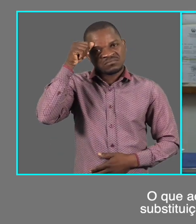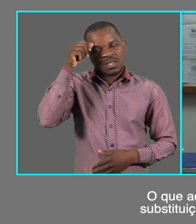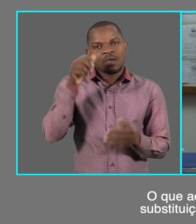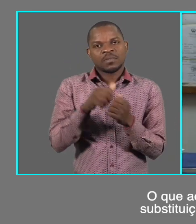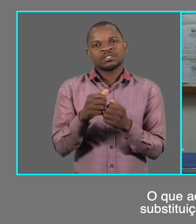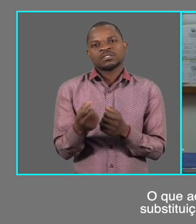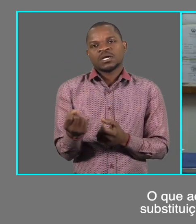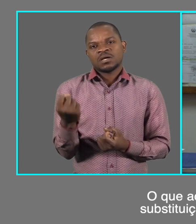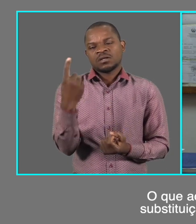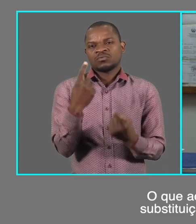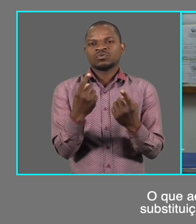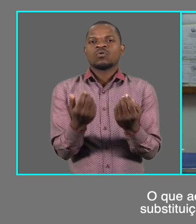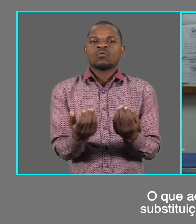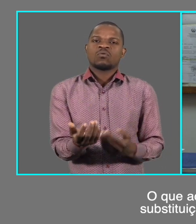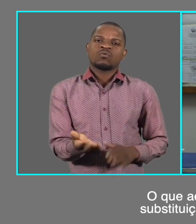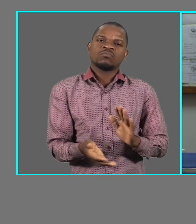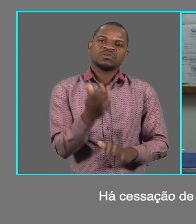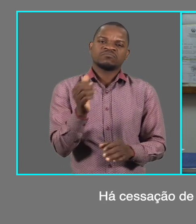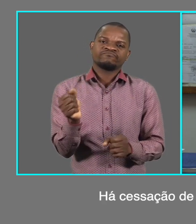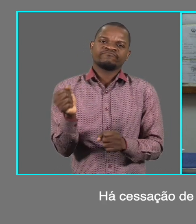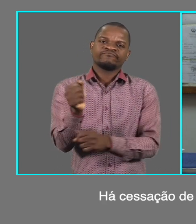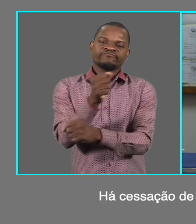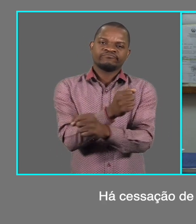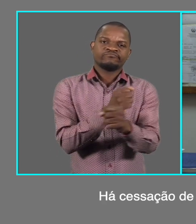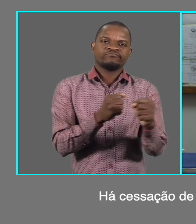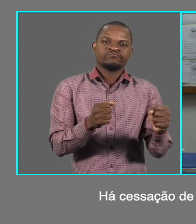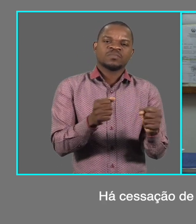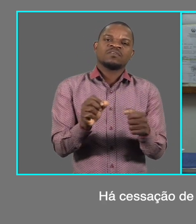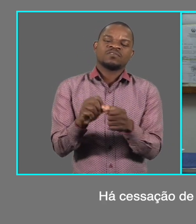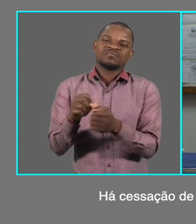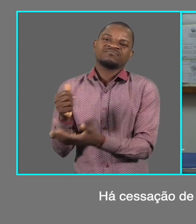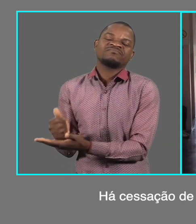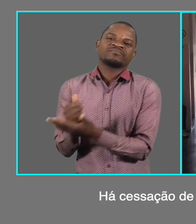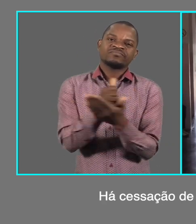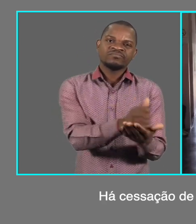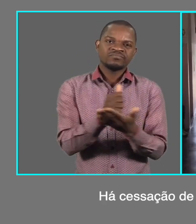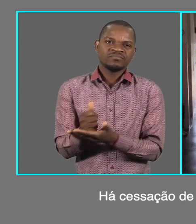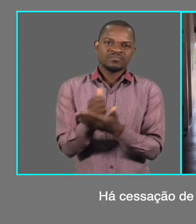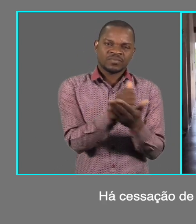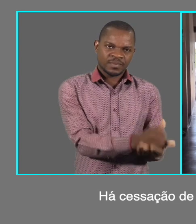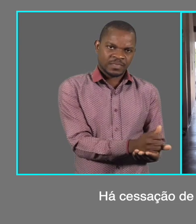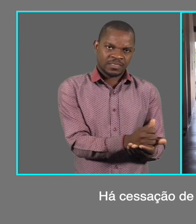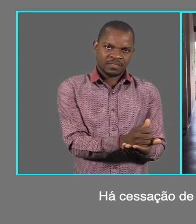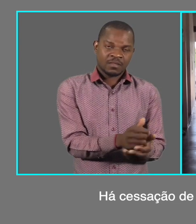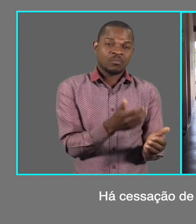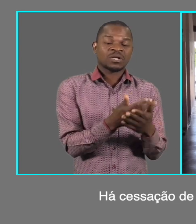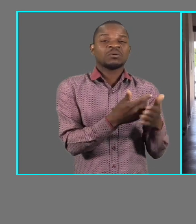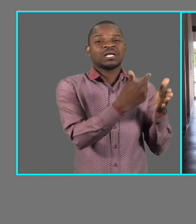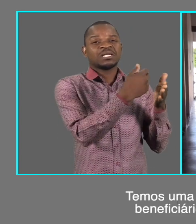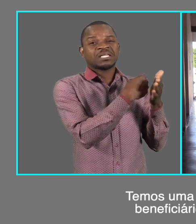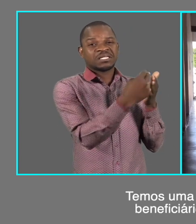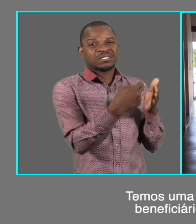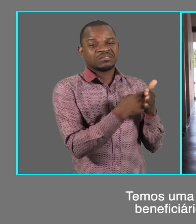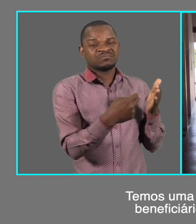é que tem havido substituição de alguns beneficiários. Há uma sensação de um beneficiário que é puxado de outro.